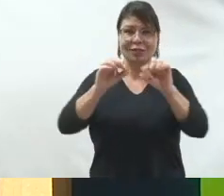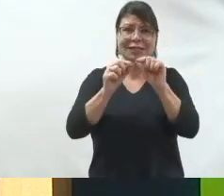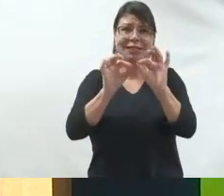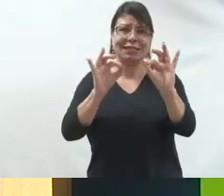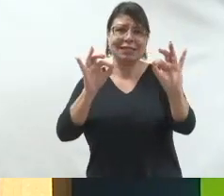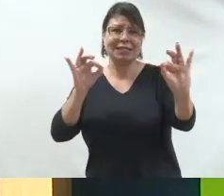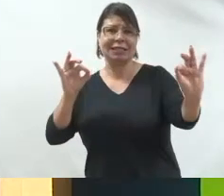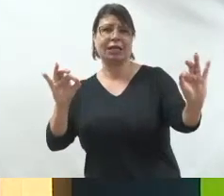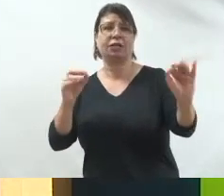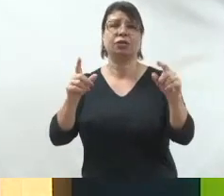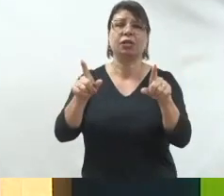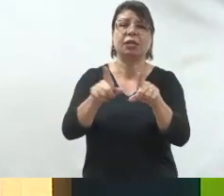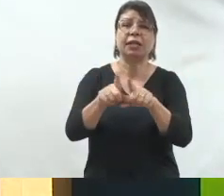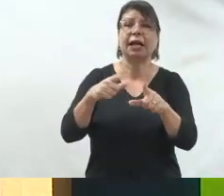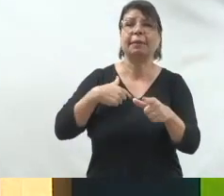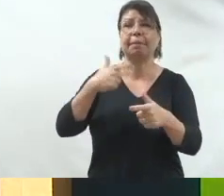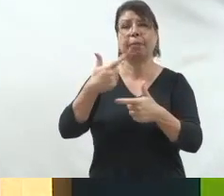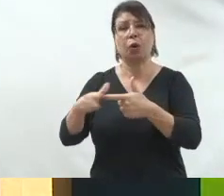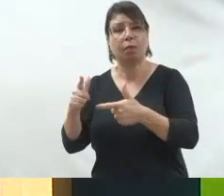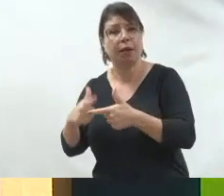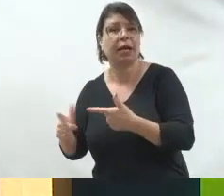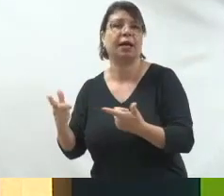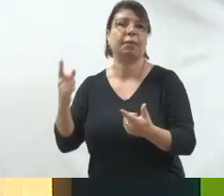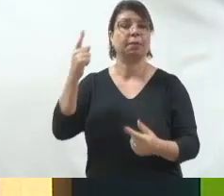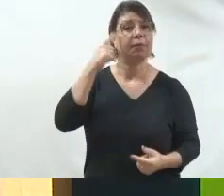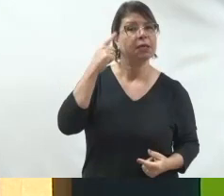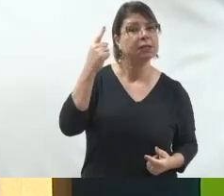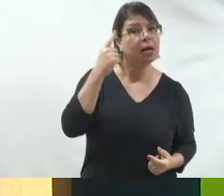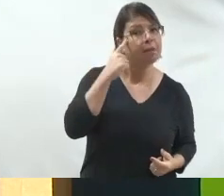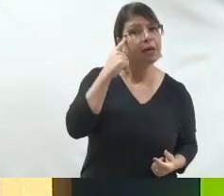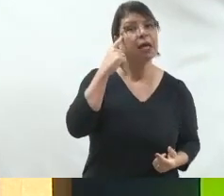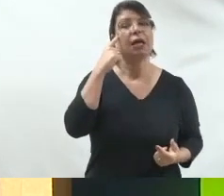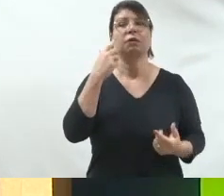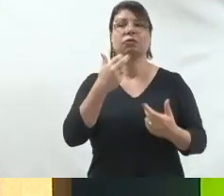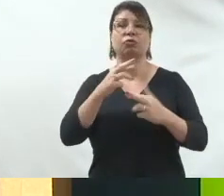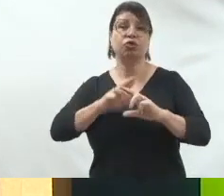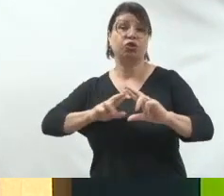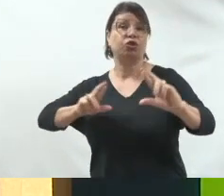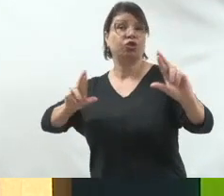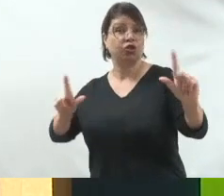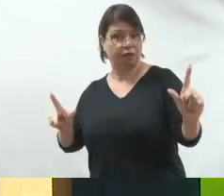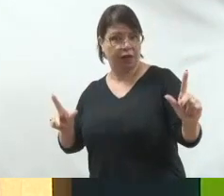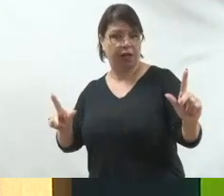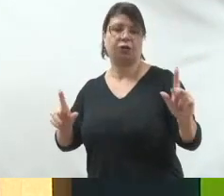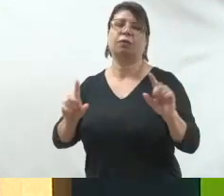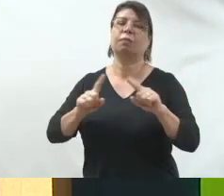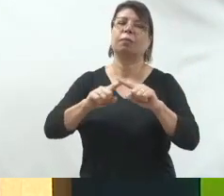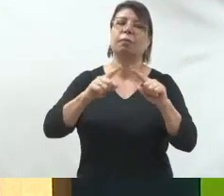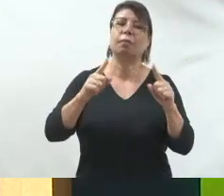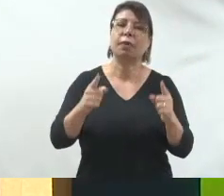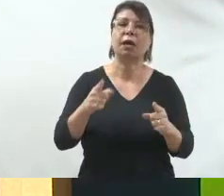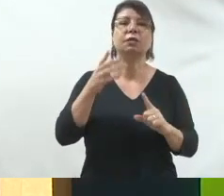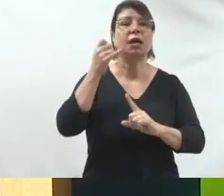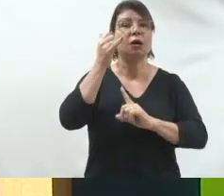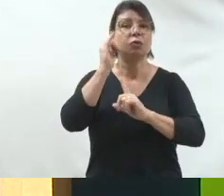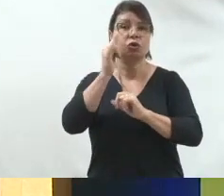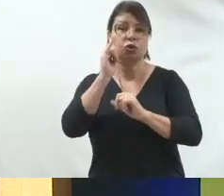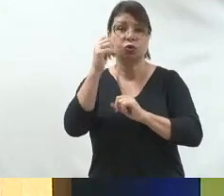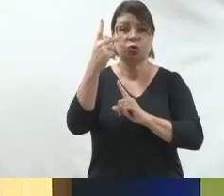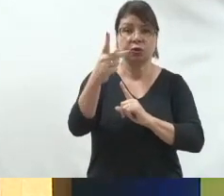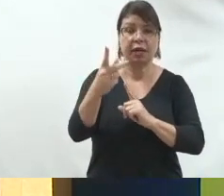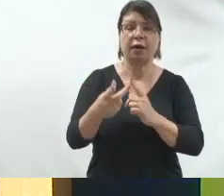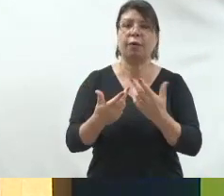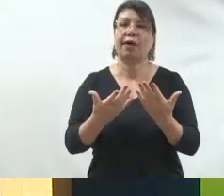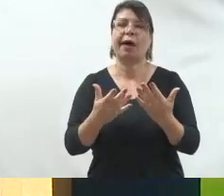pensamentos e sentimentos e problemas diferenciados lógico o que vai mandar isso aí é justamente o discurso da sua campanha vou atender uma